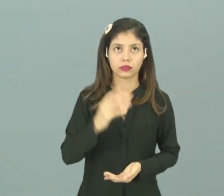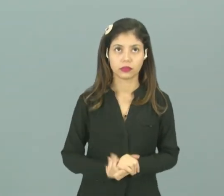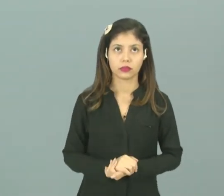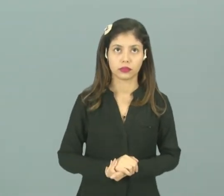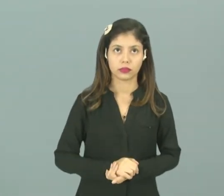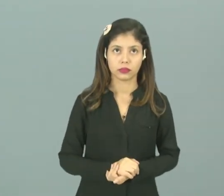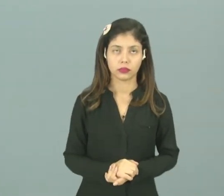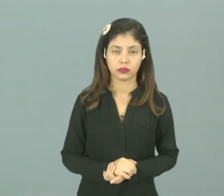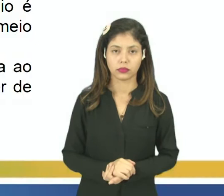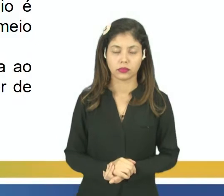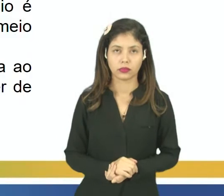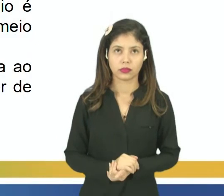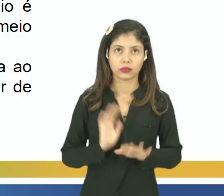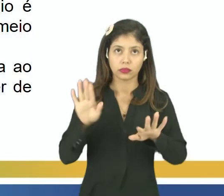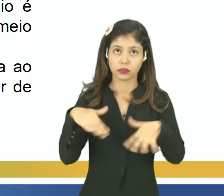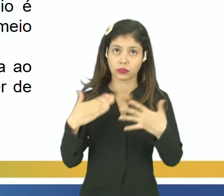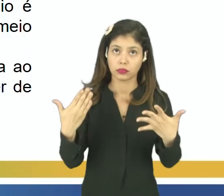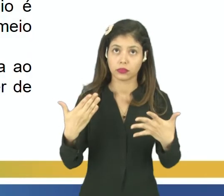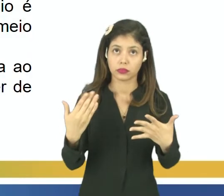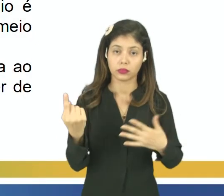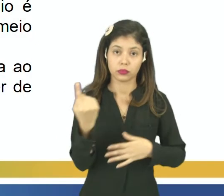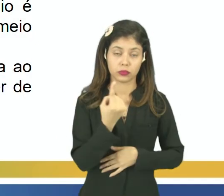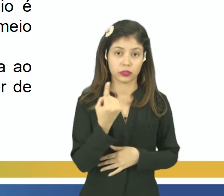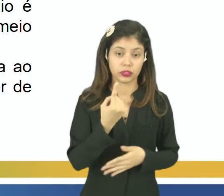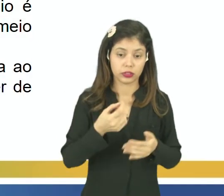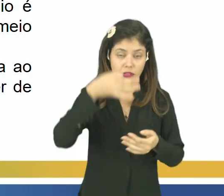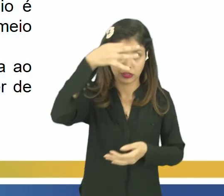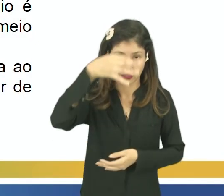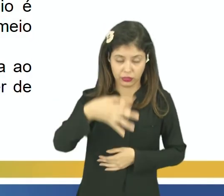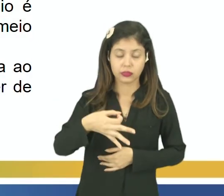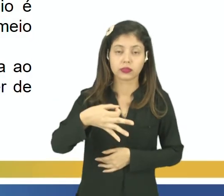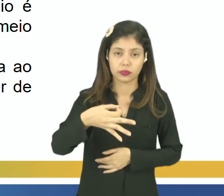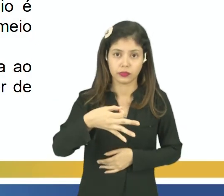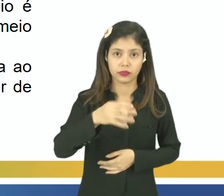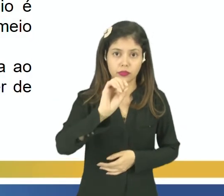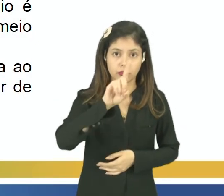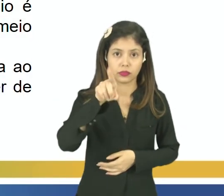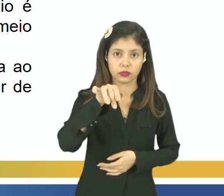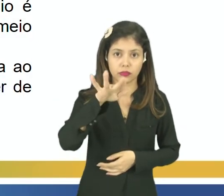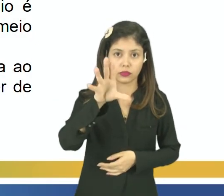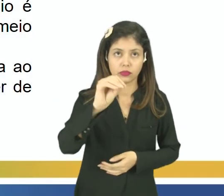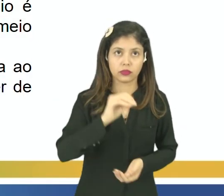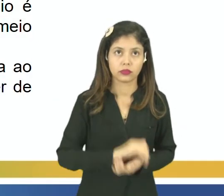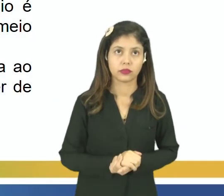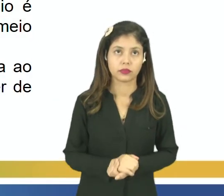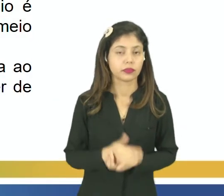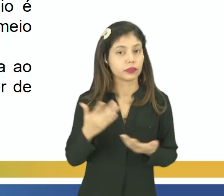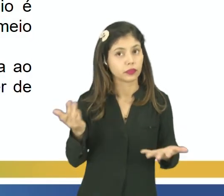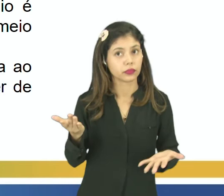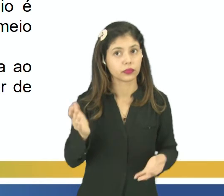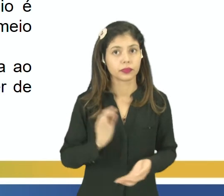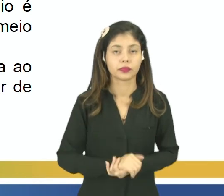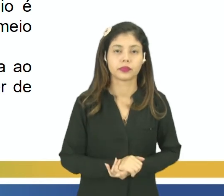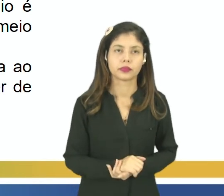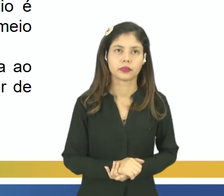nós temos o seguinte, Qual é a única afirmativa correta sobre o ozônio? E aí?